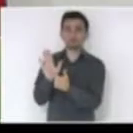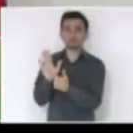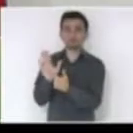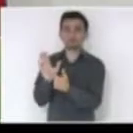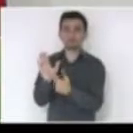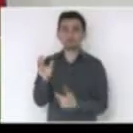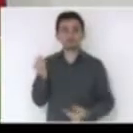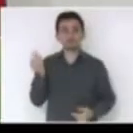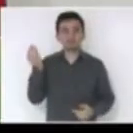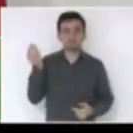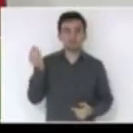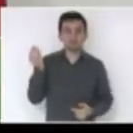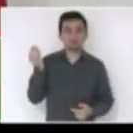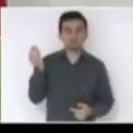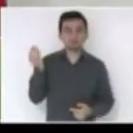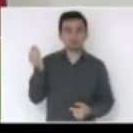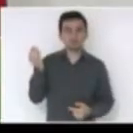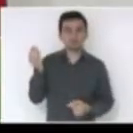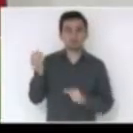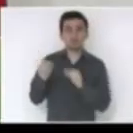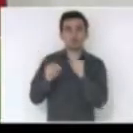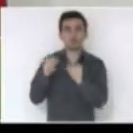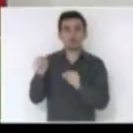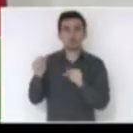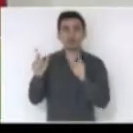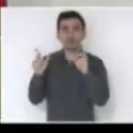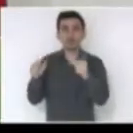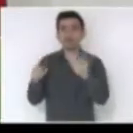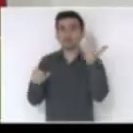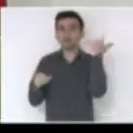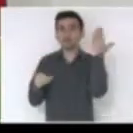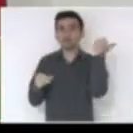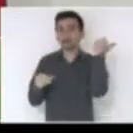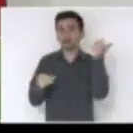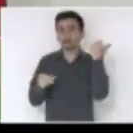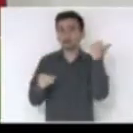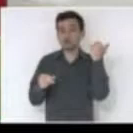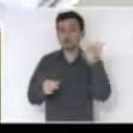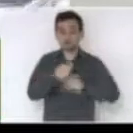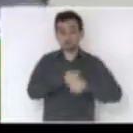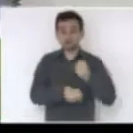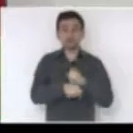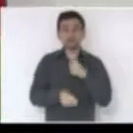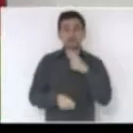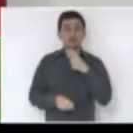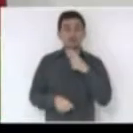perto daquilo que provocou o impeachment da presidente Dilma,